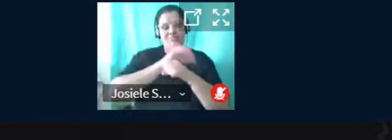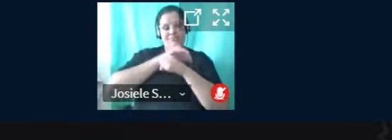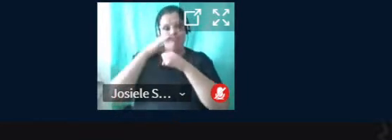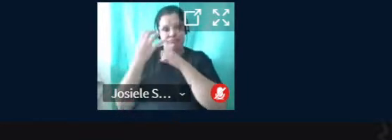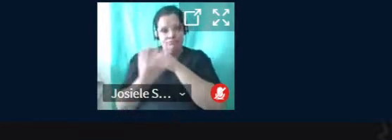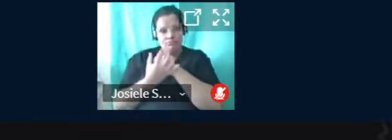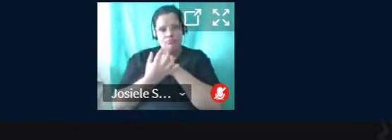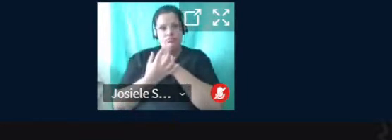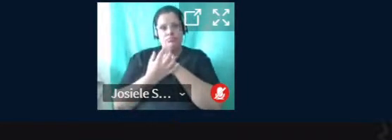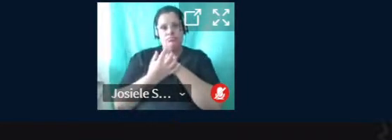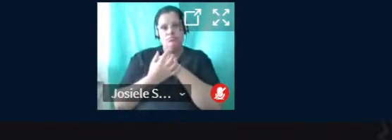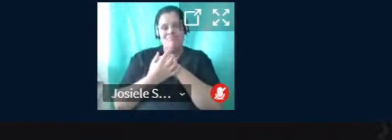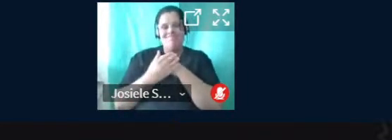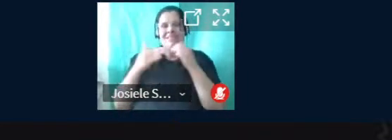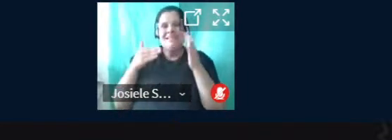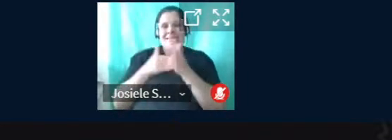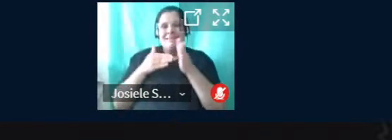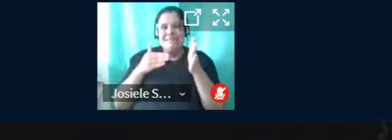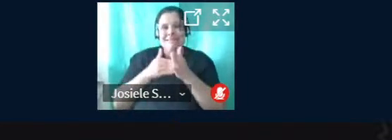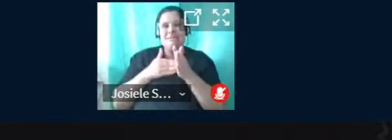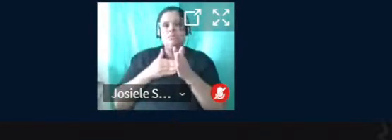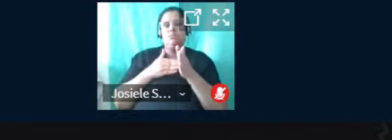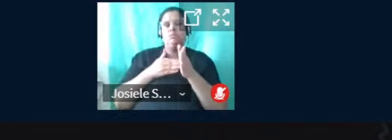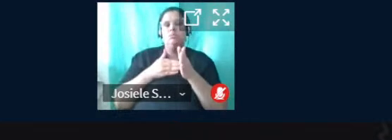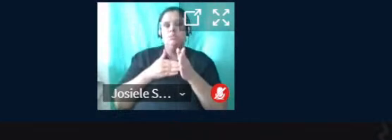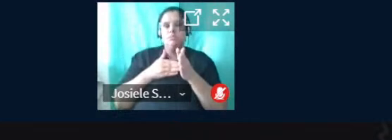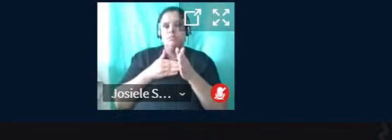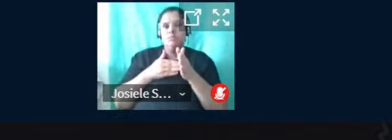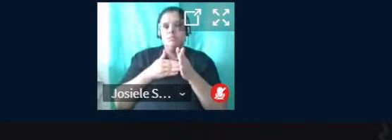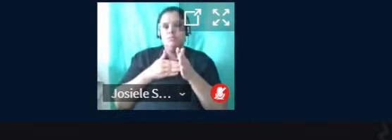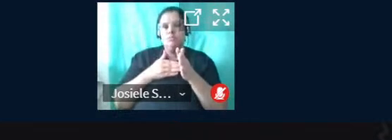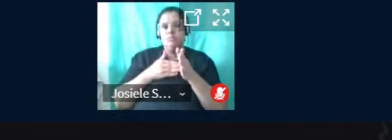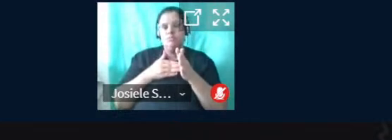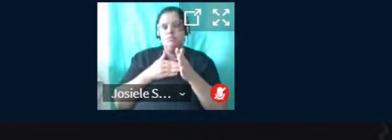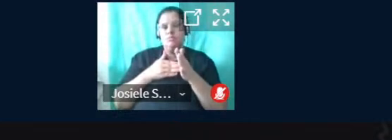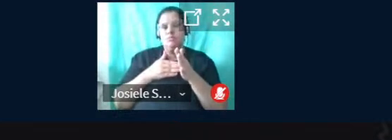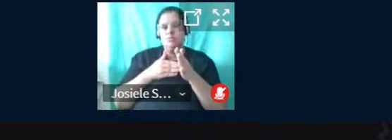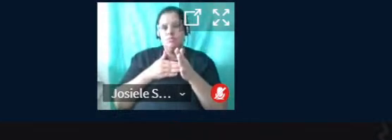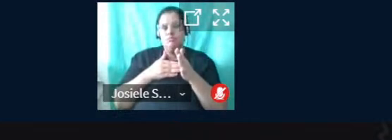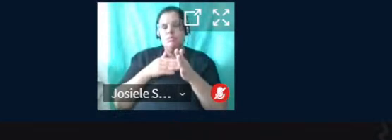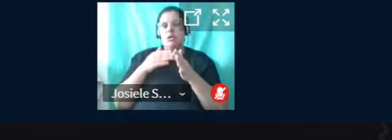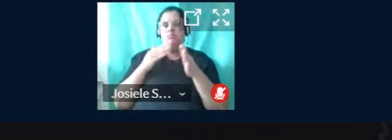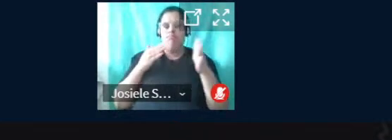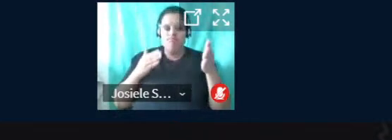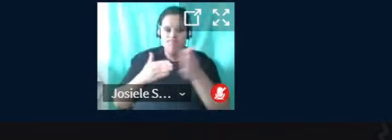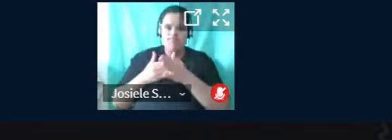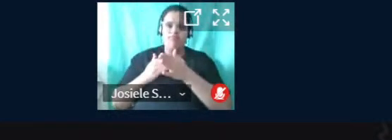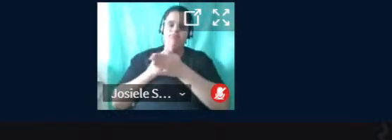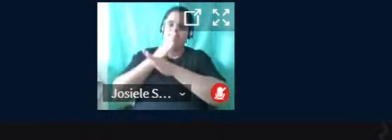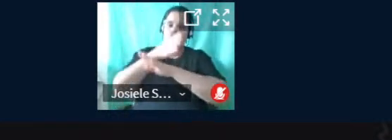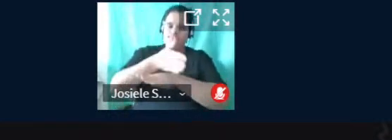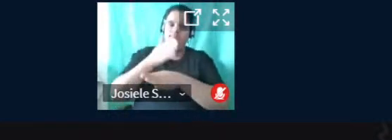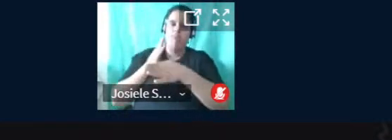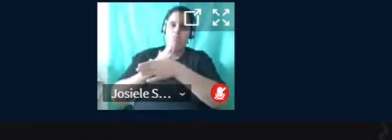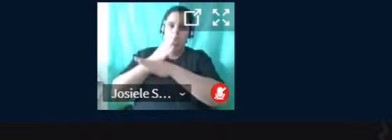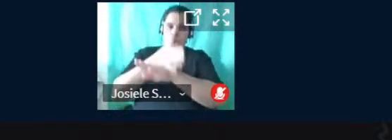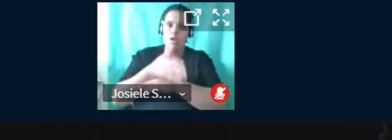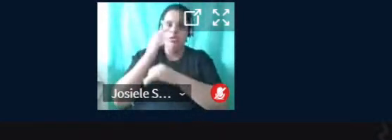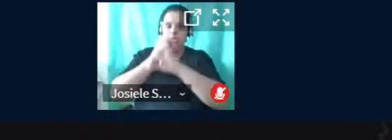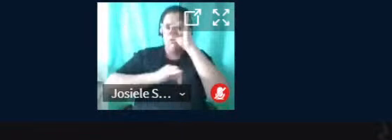pandemia, a gente ficou limitado, então, atravessamos essas barreiras a partir da internet.